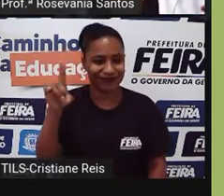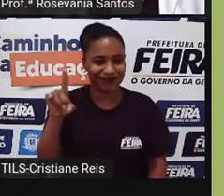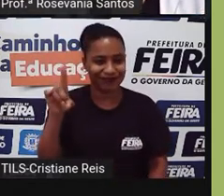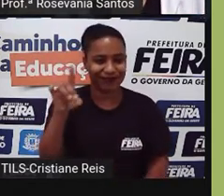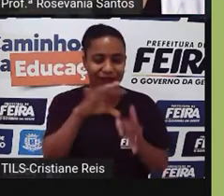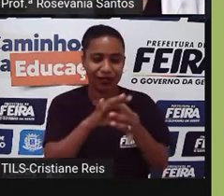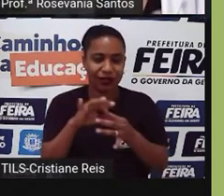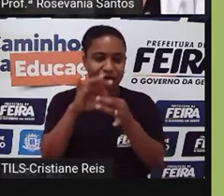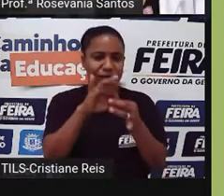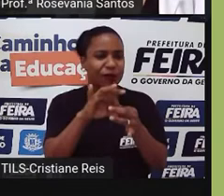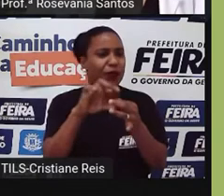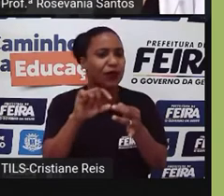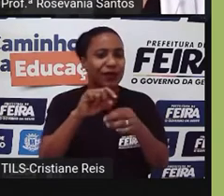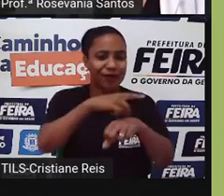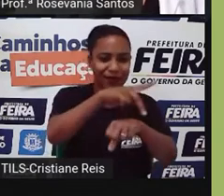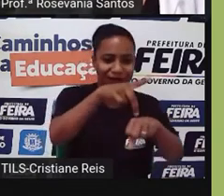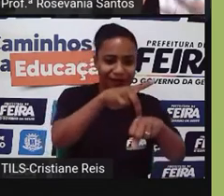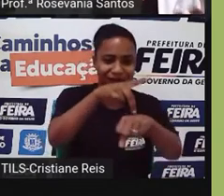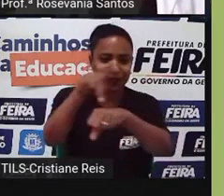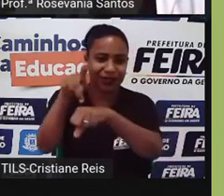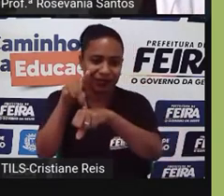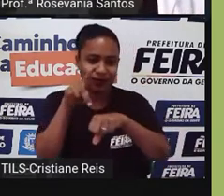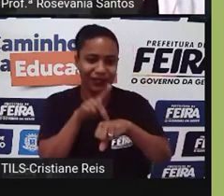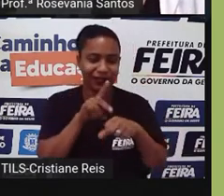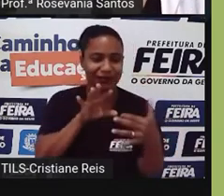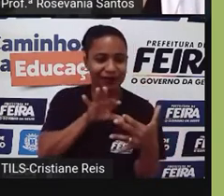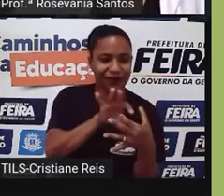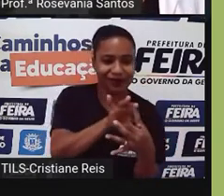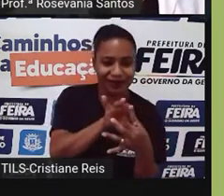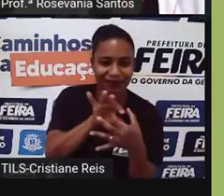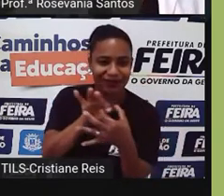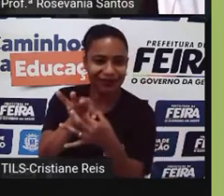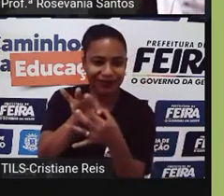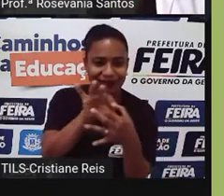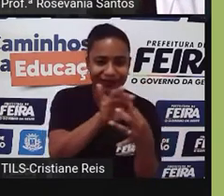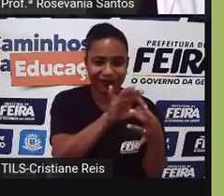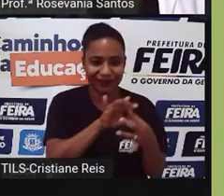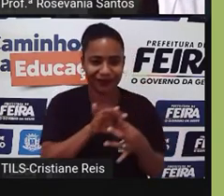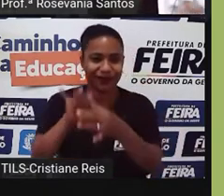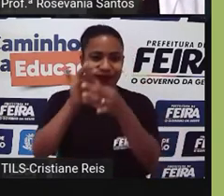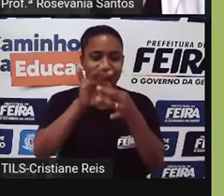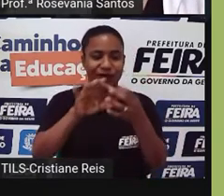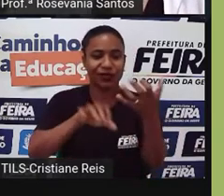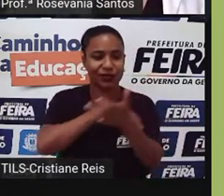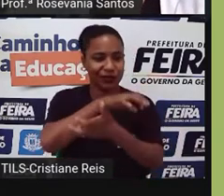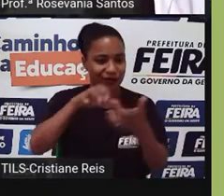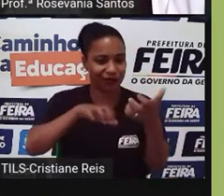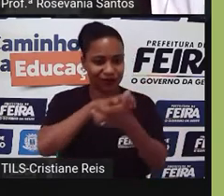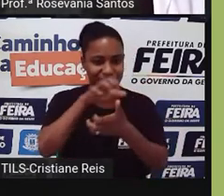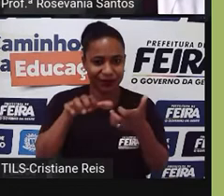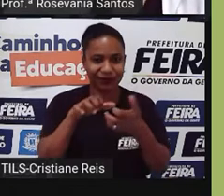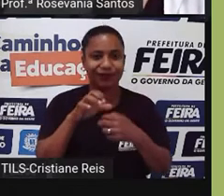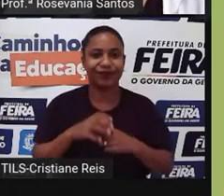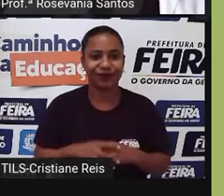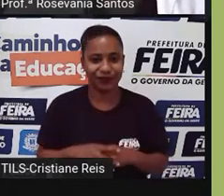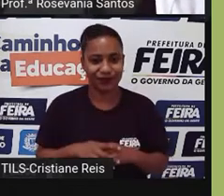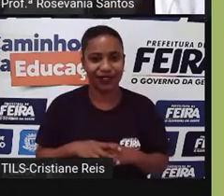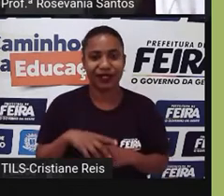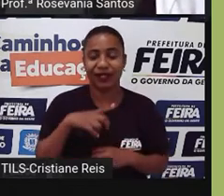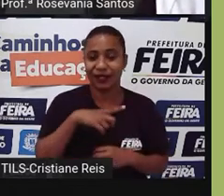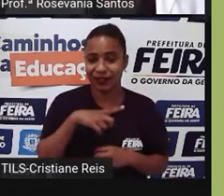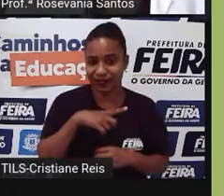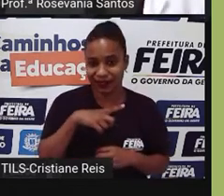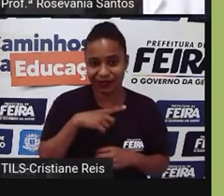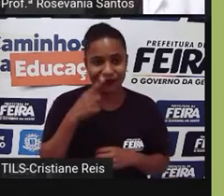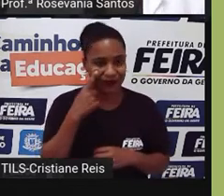resolveram fazer essa revolução, né. Então, como é que começou isso? Eu coloquei aqui alguns pontinhos para a gente, né,